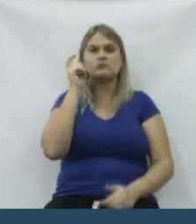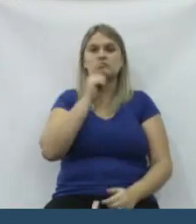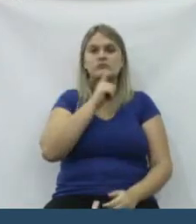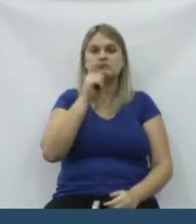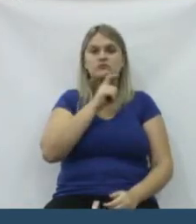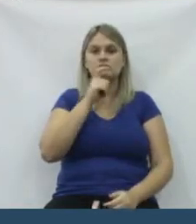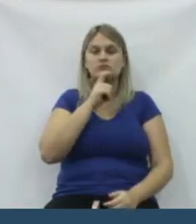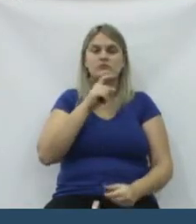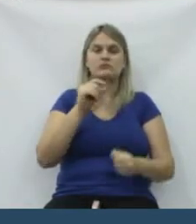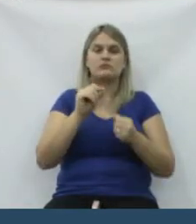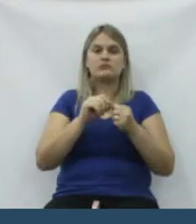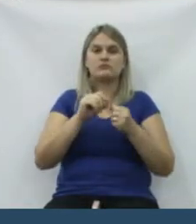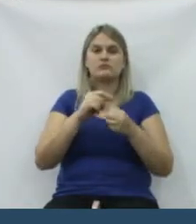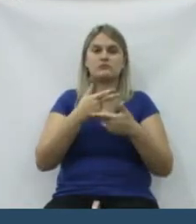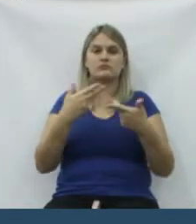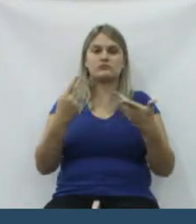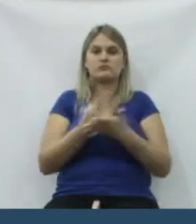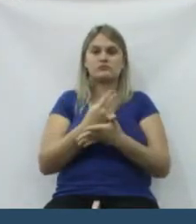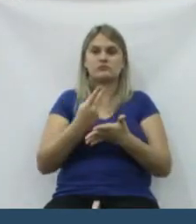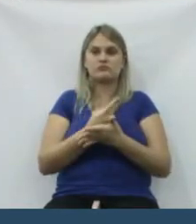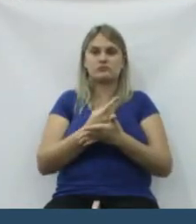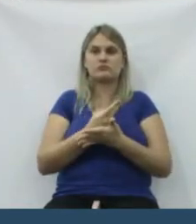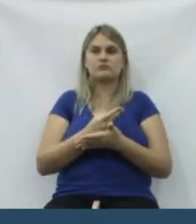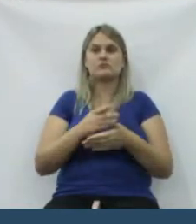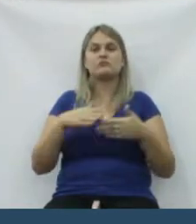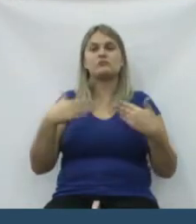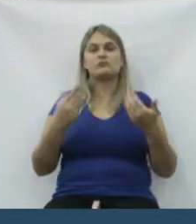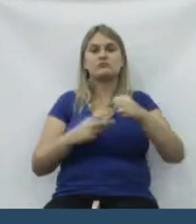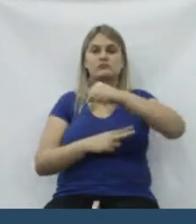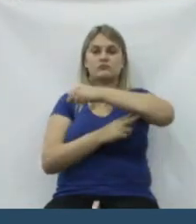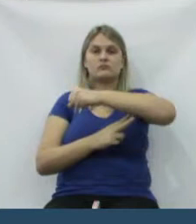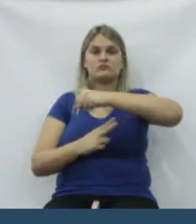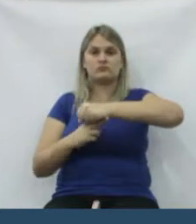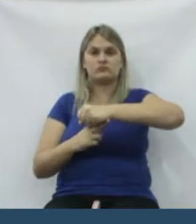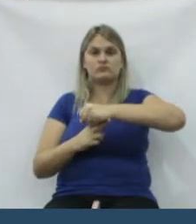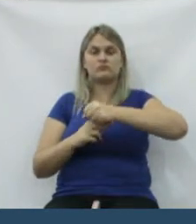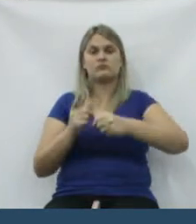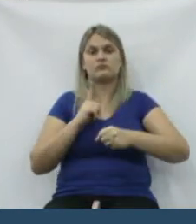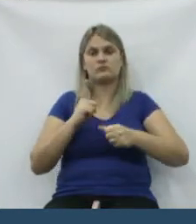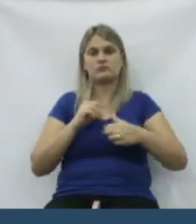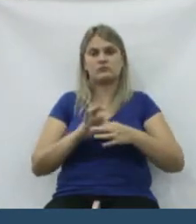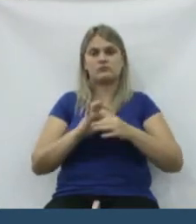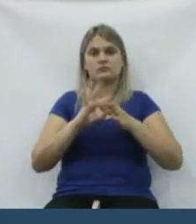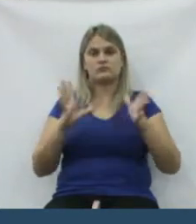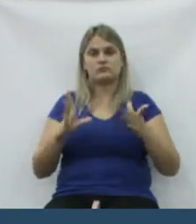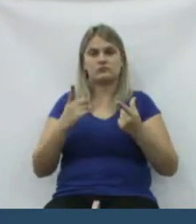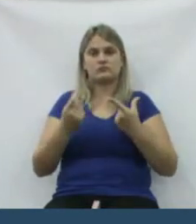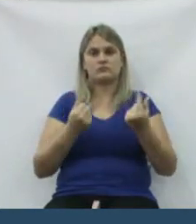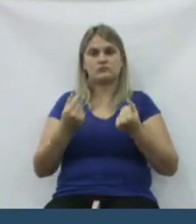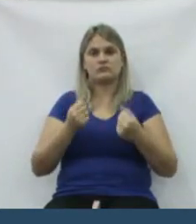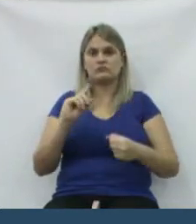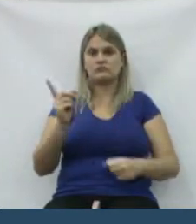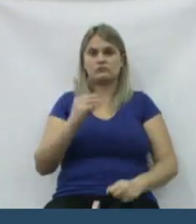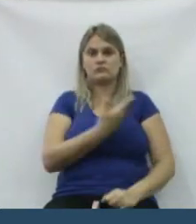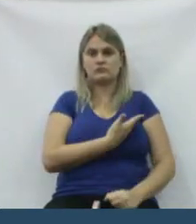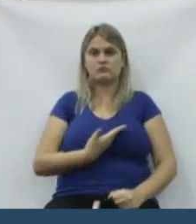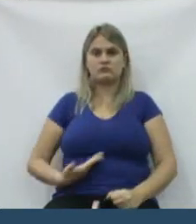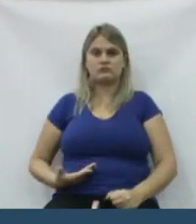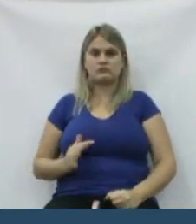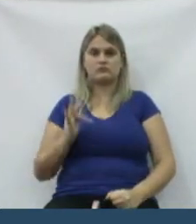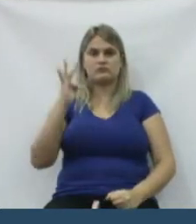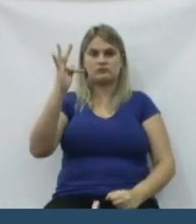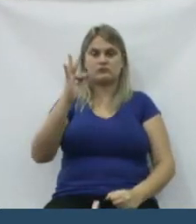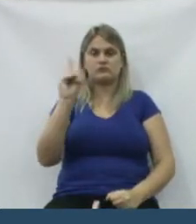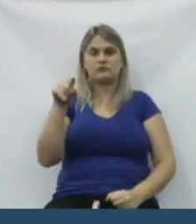mentirosos a querer distorcer as coisas. A ponte está liberado o dinheiro, não pelo governo